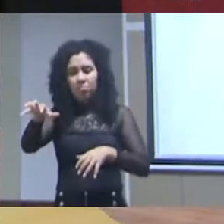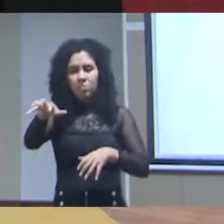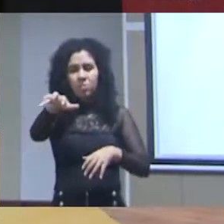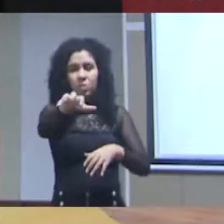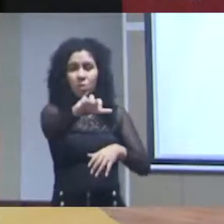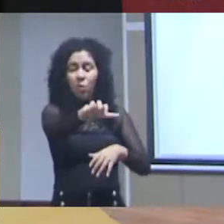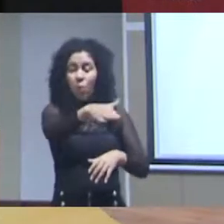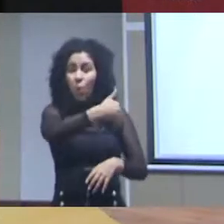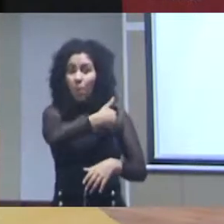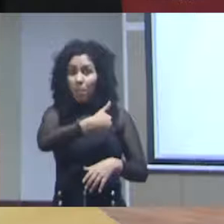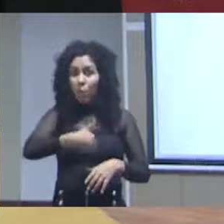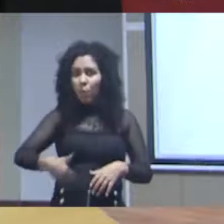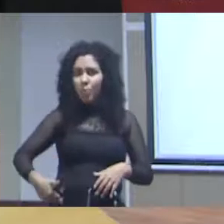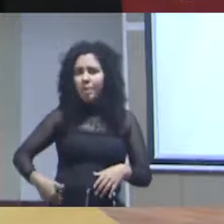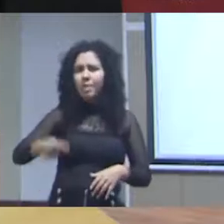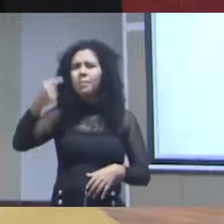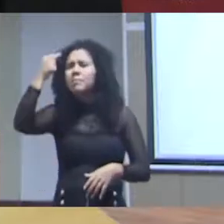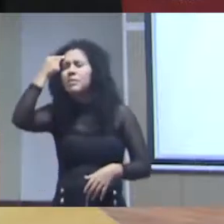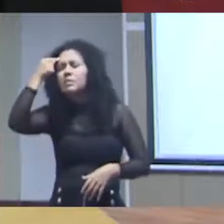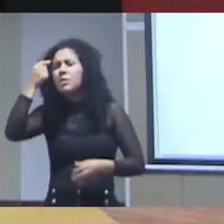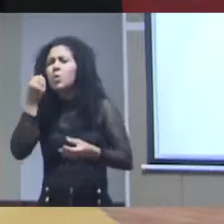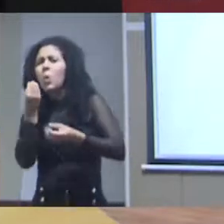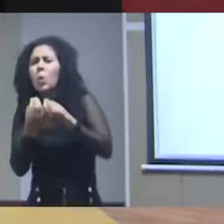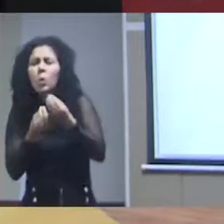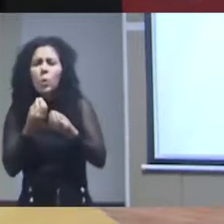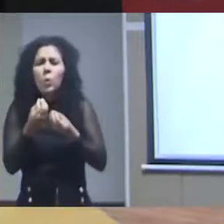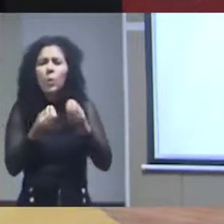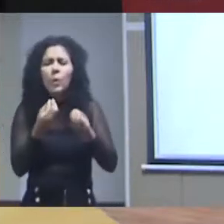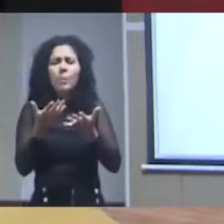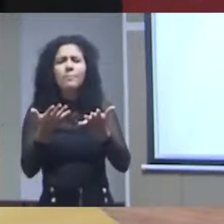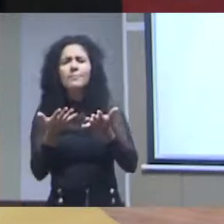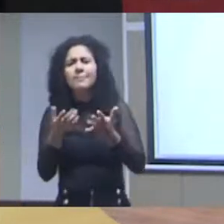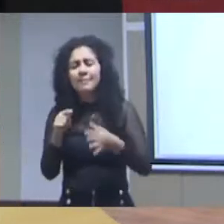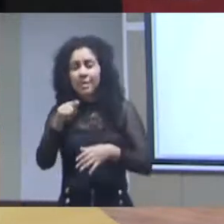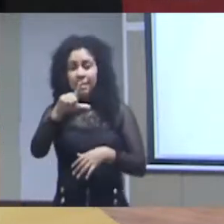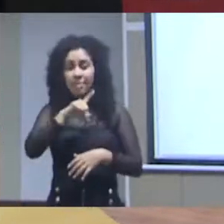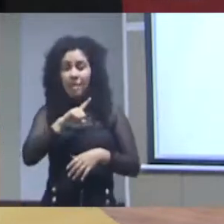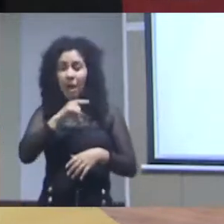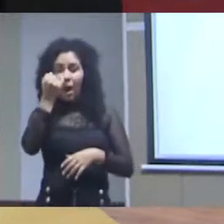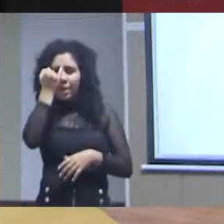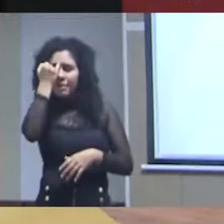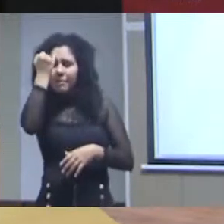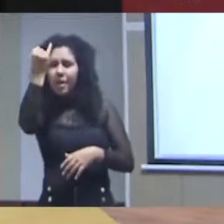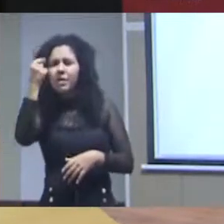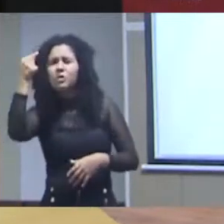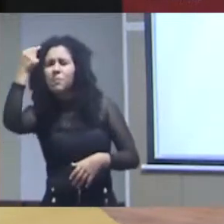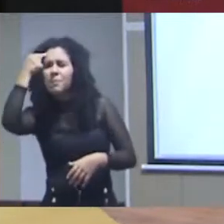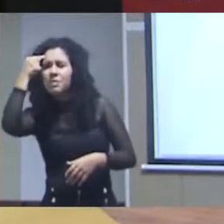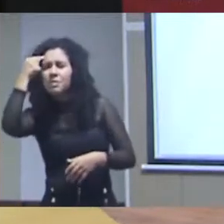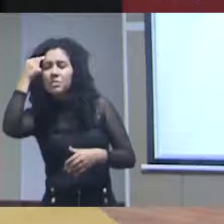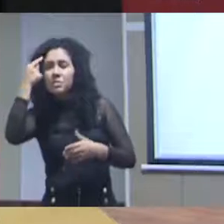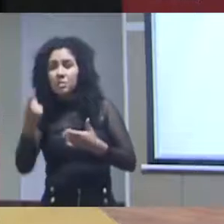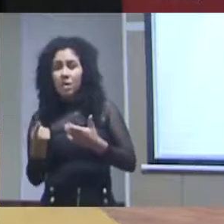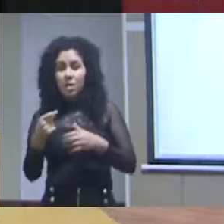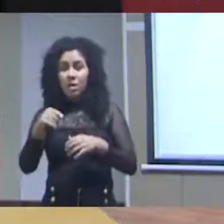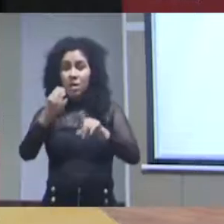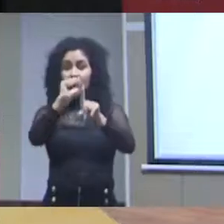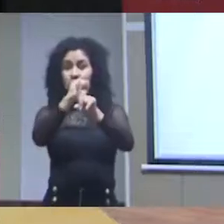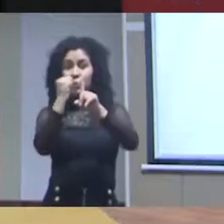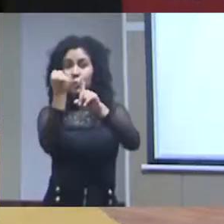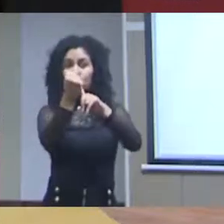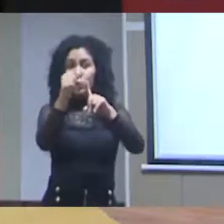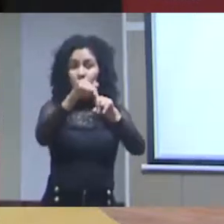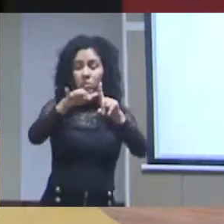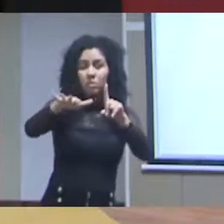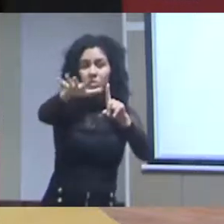em tudo isso até na questão do tesouro que foi levantado aqui você ter a ideia de pensar na sociedade que